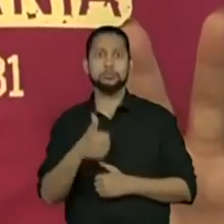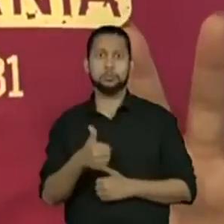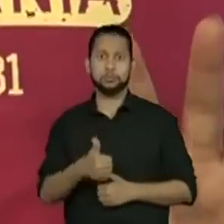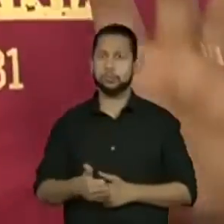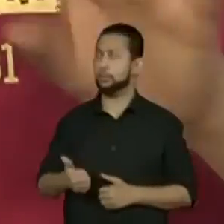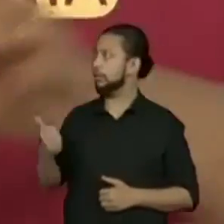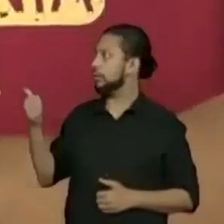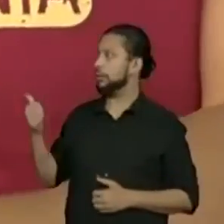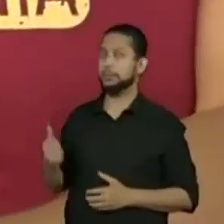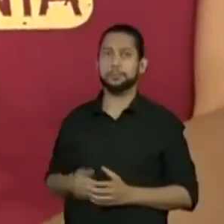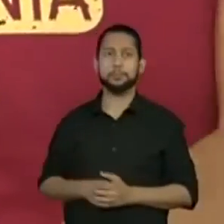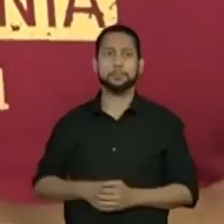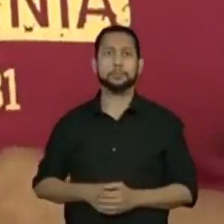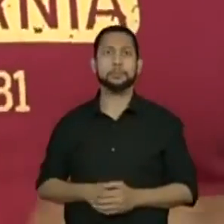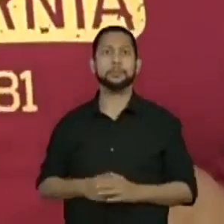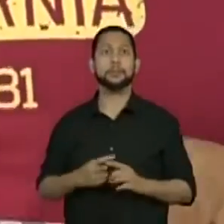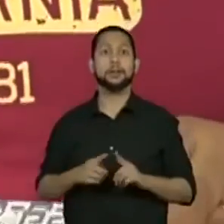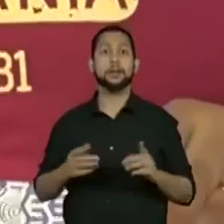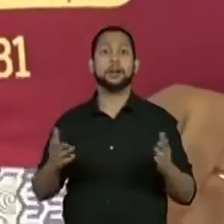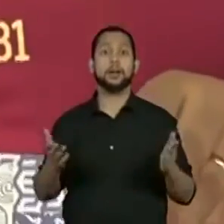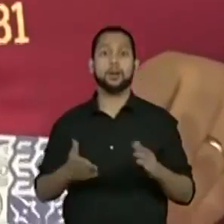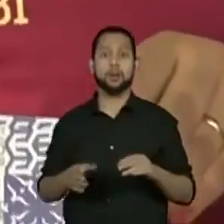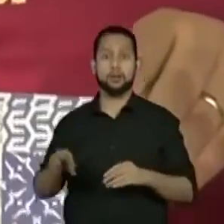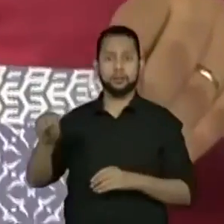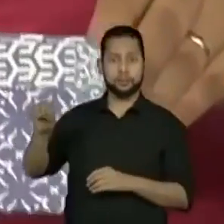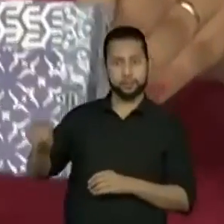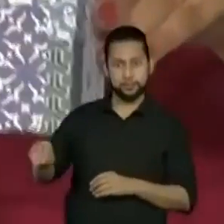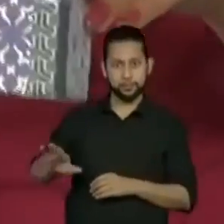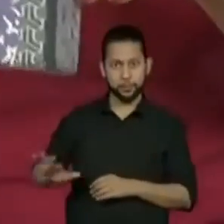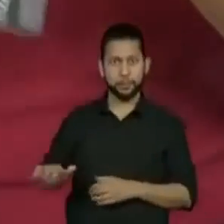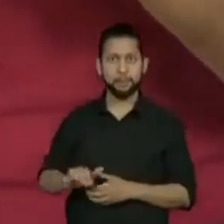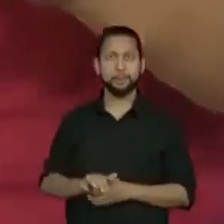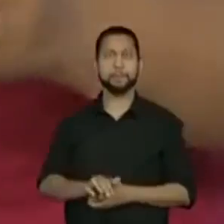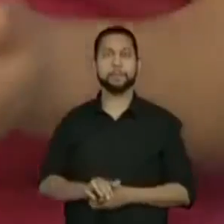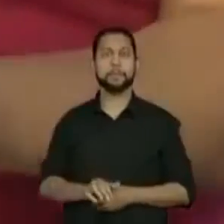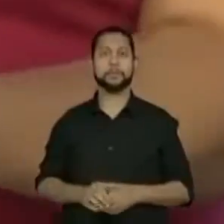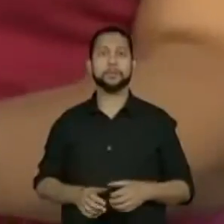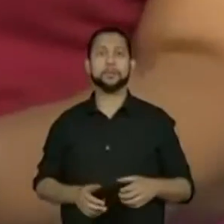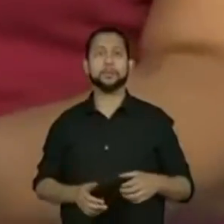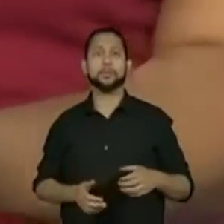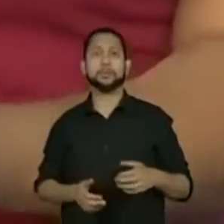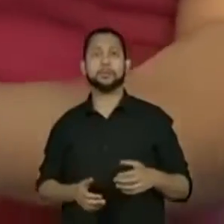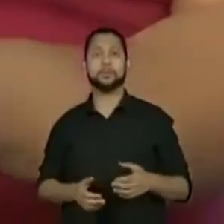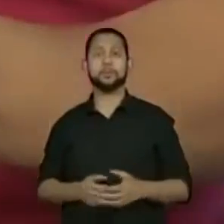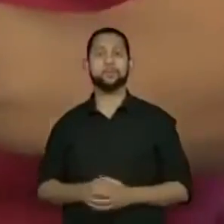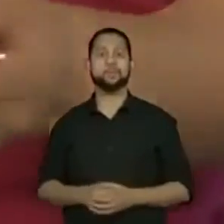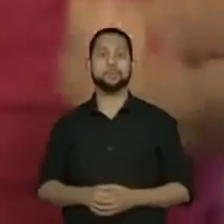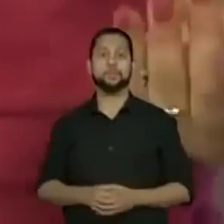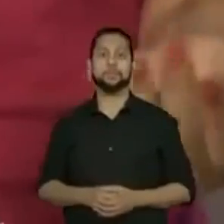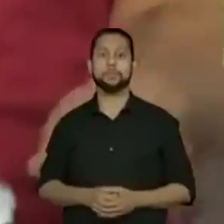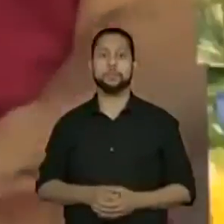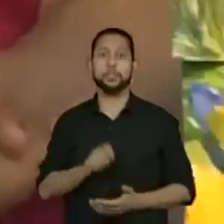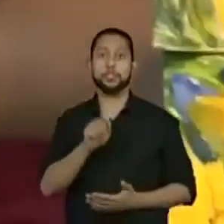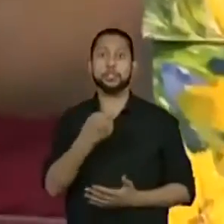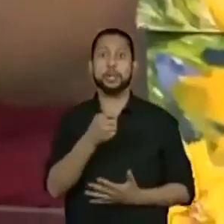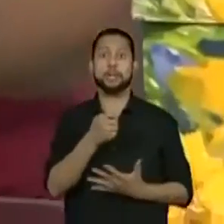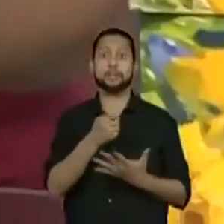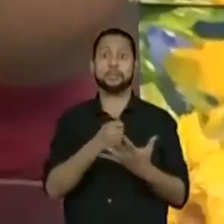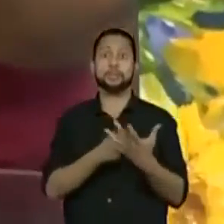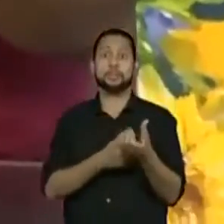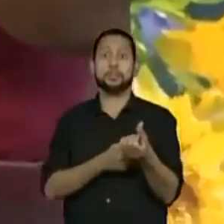cadeado. Mas agora, vou colocar aqui rapidinho. Eu tenho seis